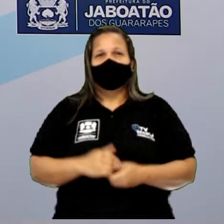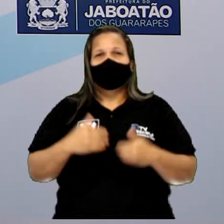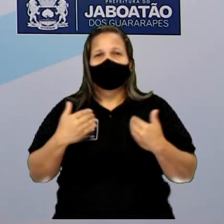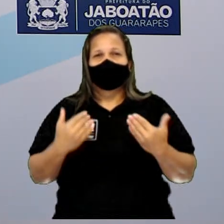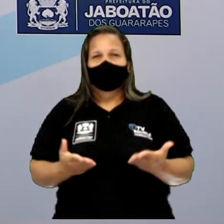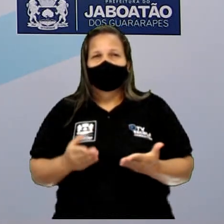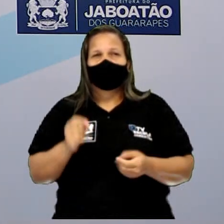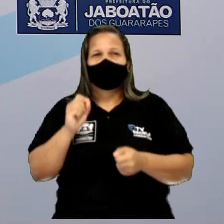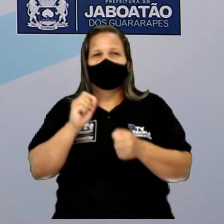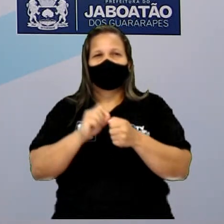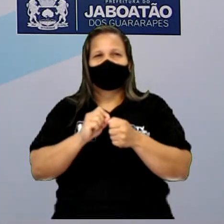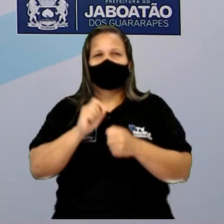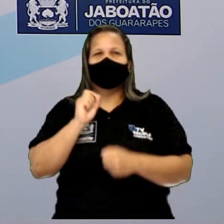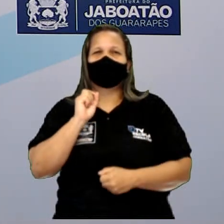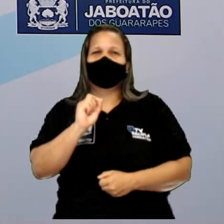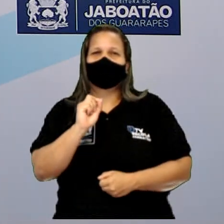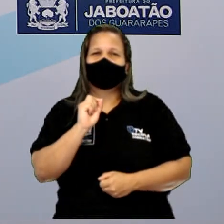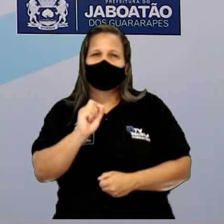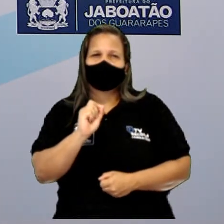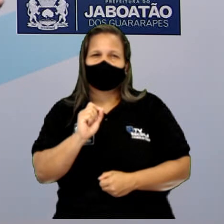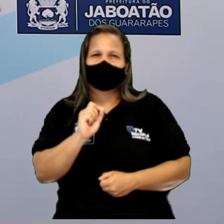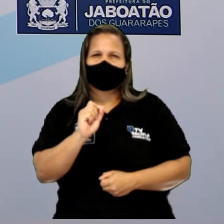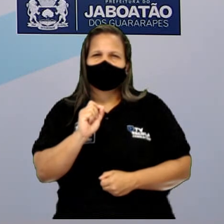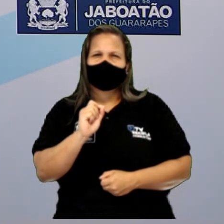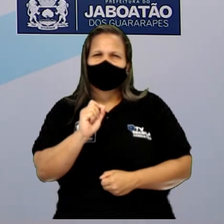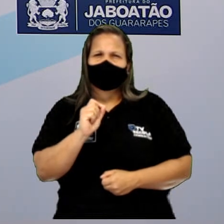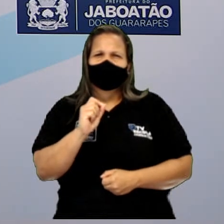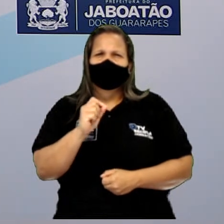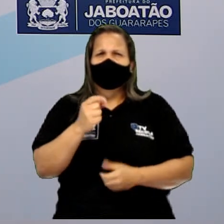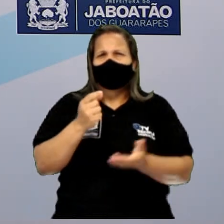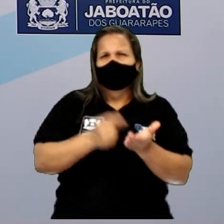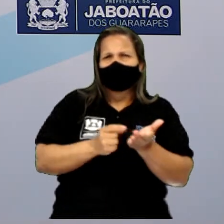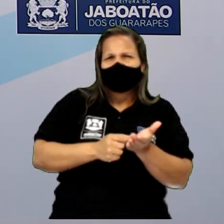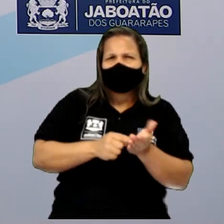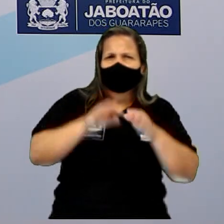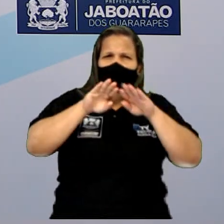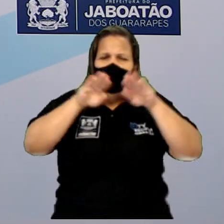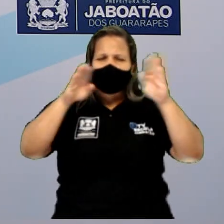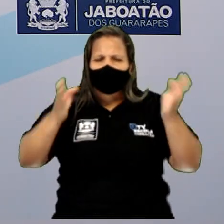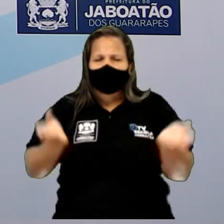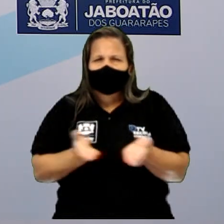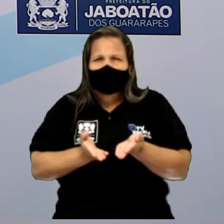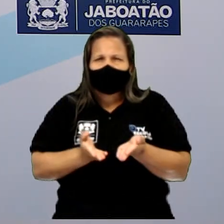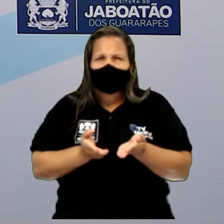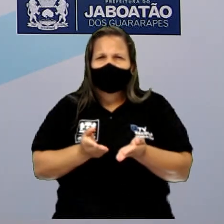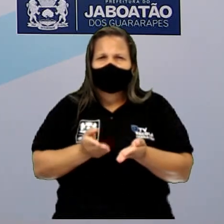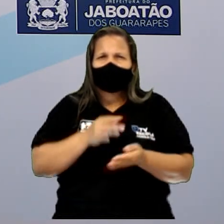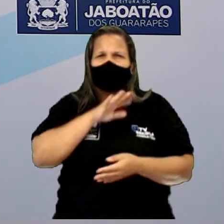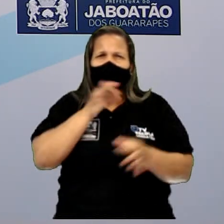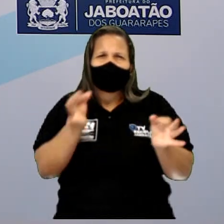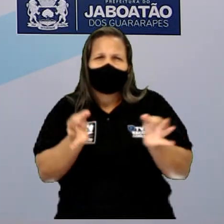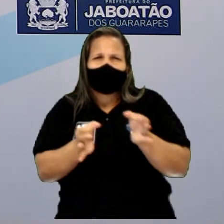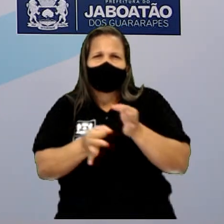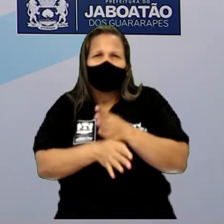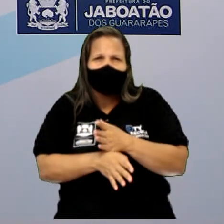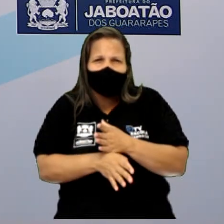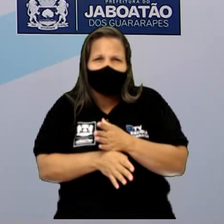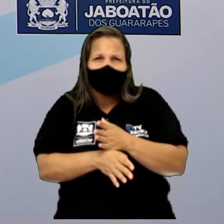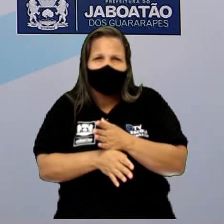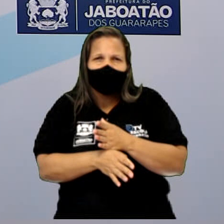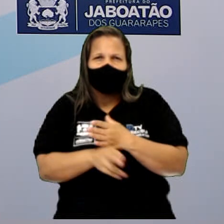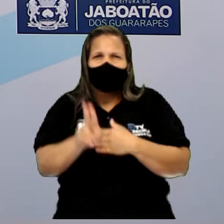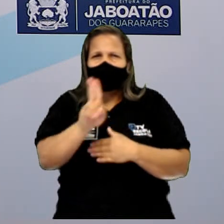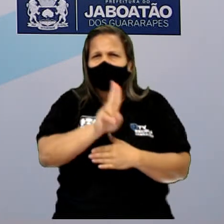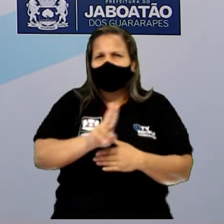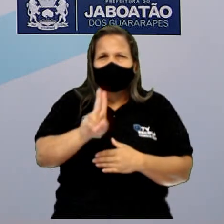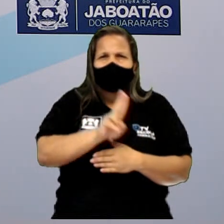a pilha e a bateria não prestam mais? Depois que a bateria e pilha acabam a vida útil, né?